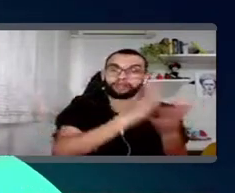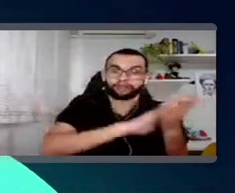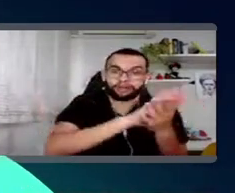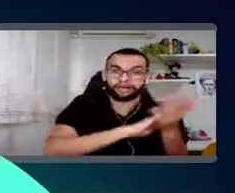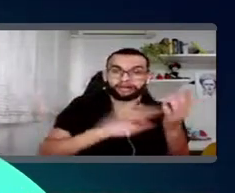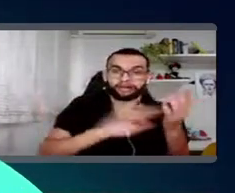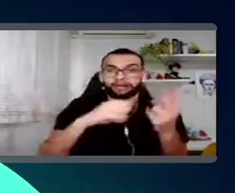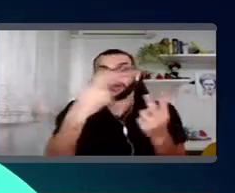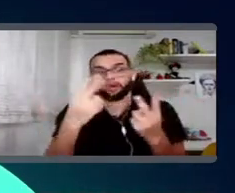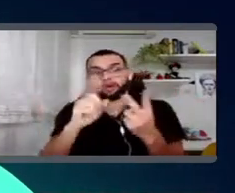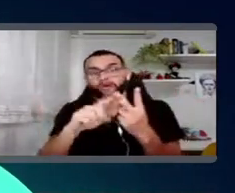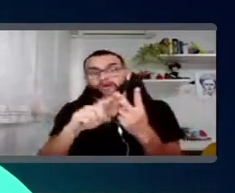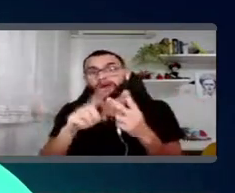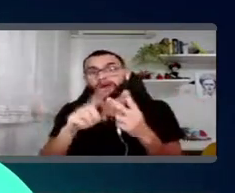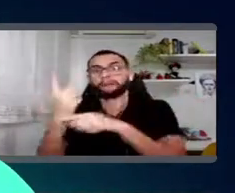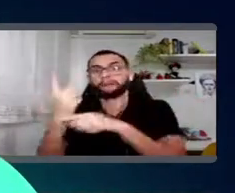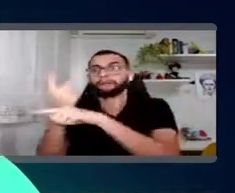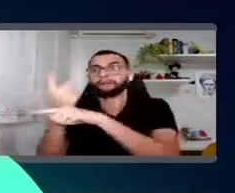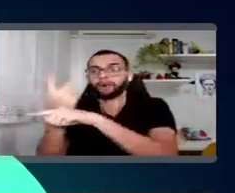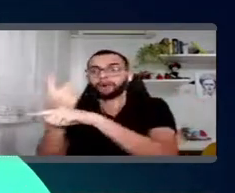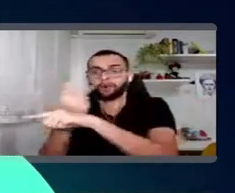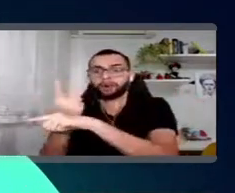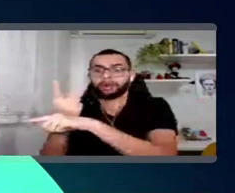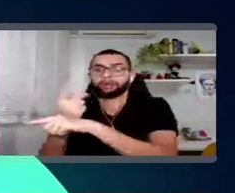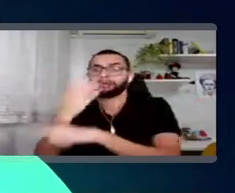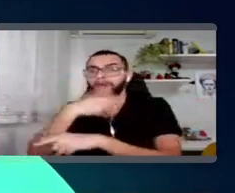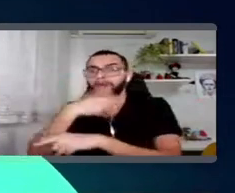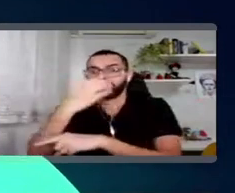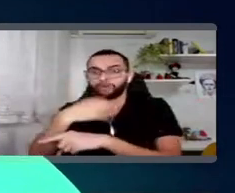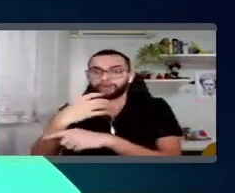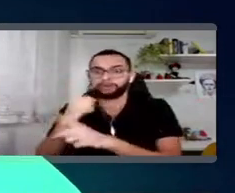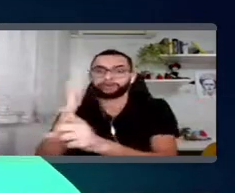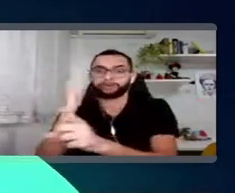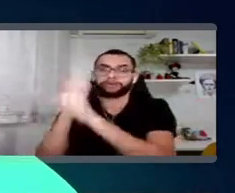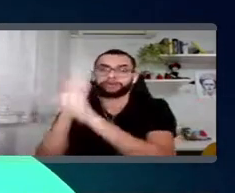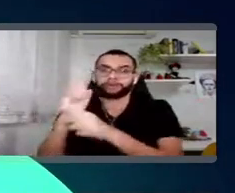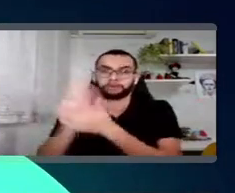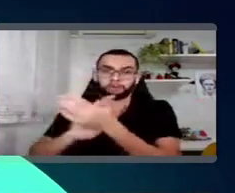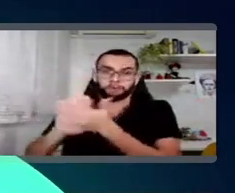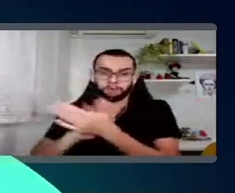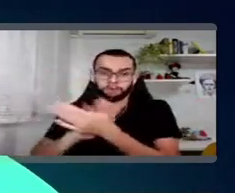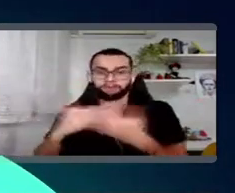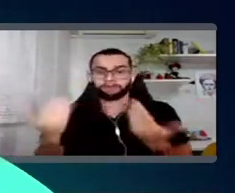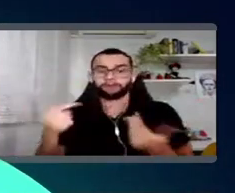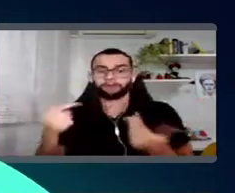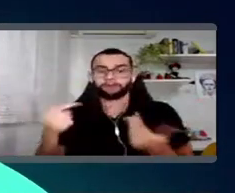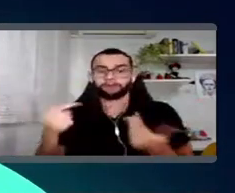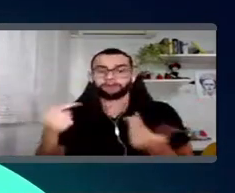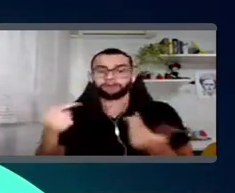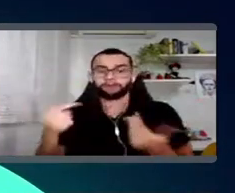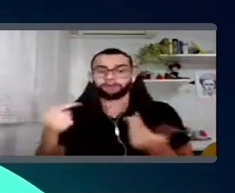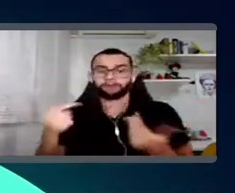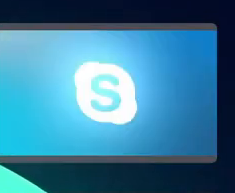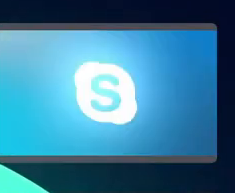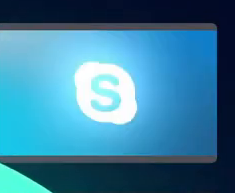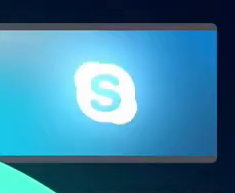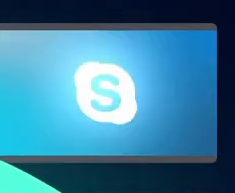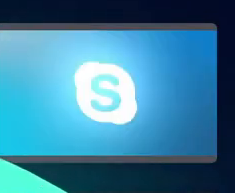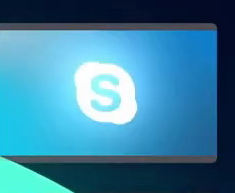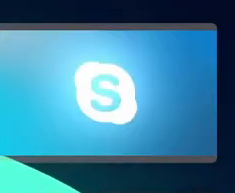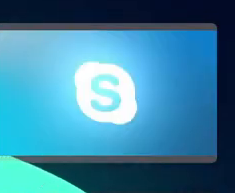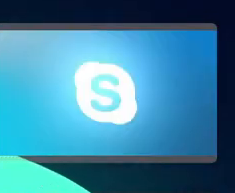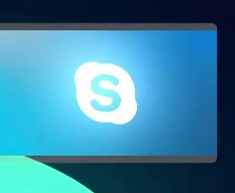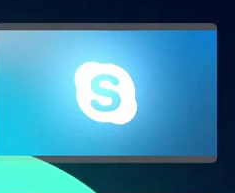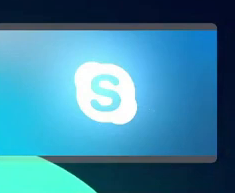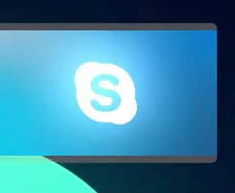não está tendo um resultado interessante. E aí, você consegue entender aonde está o seu problema e realizar melhorias.